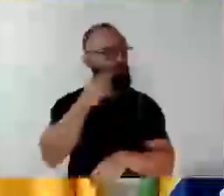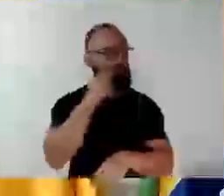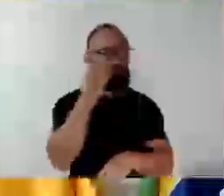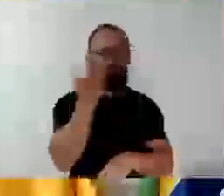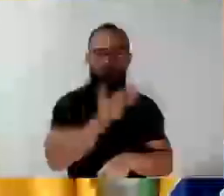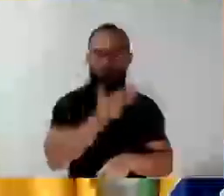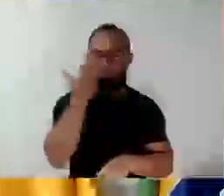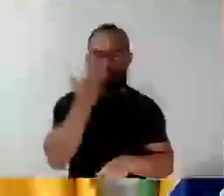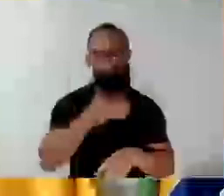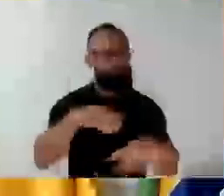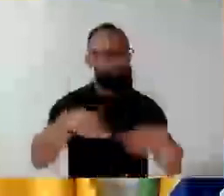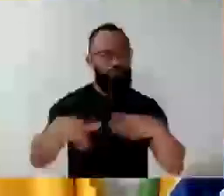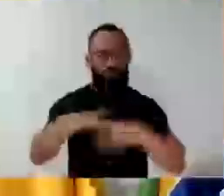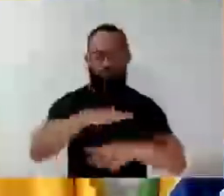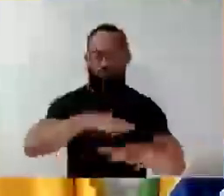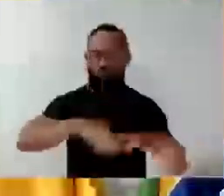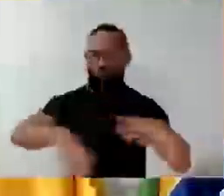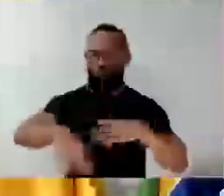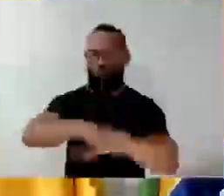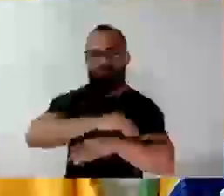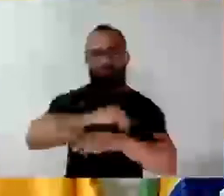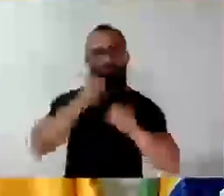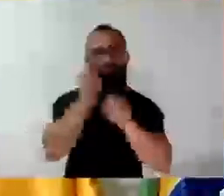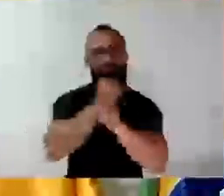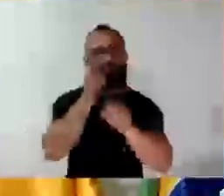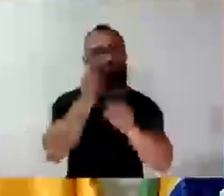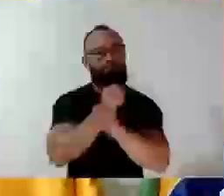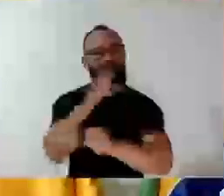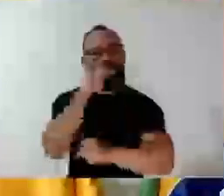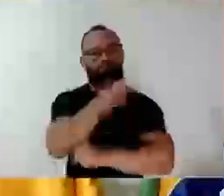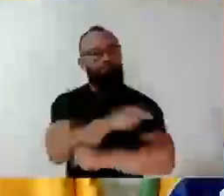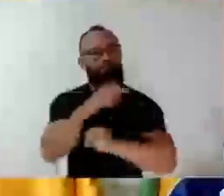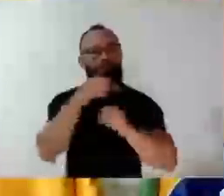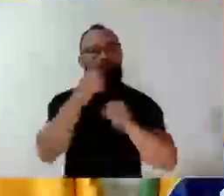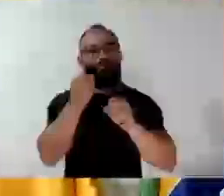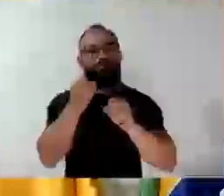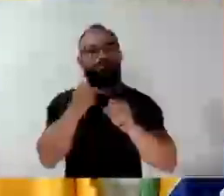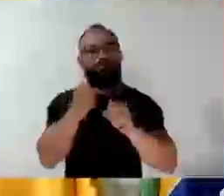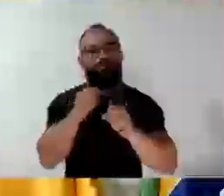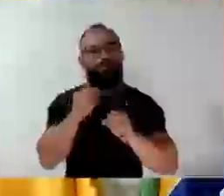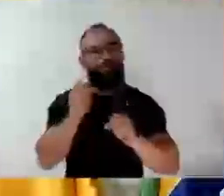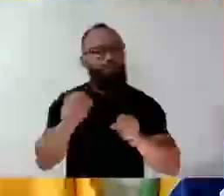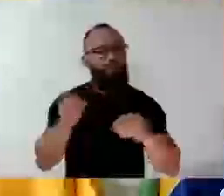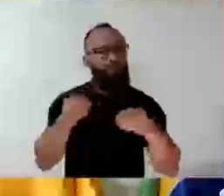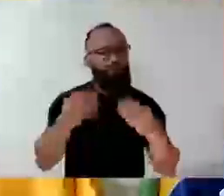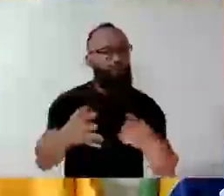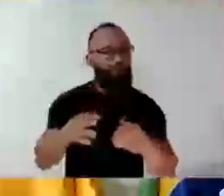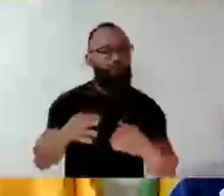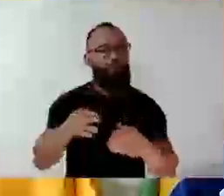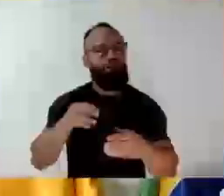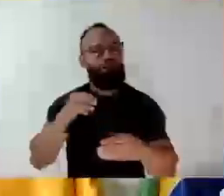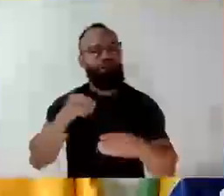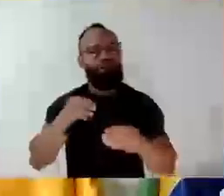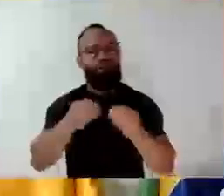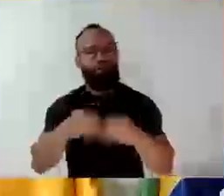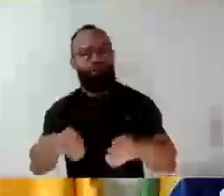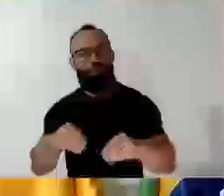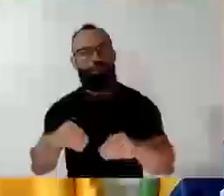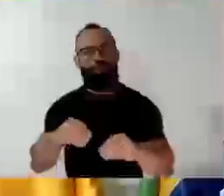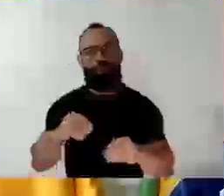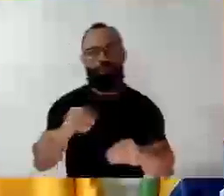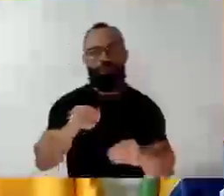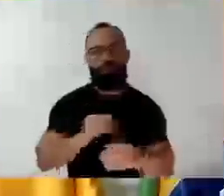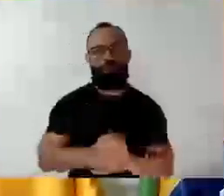dessa obra que, infelizmente, deu um grande prejuízo aos cofres públicos. Eu digo deu